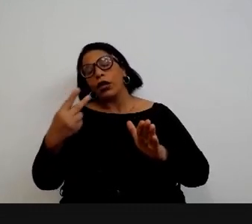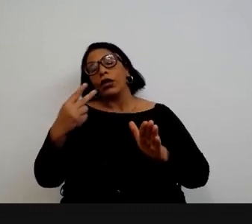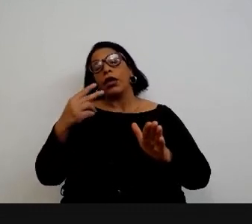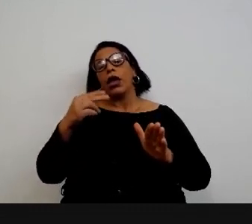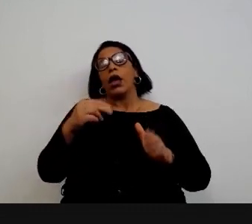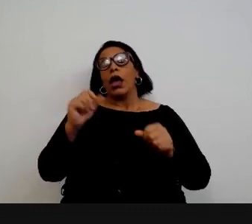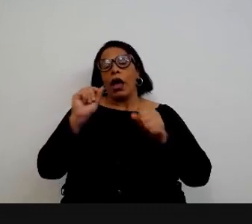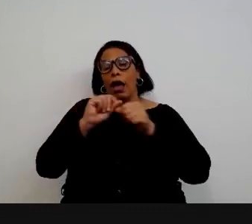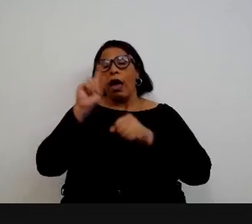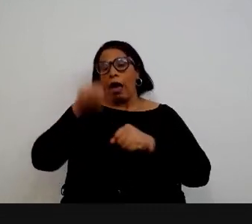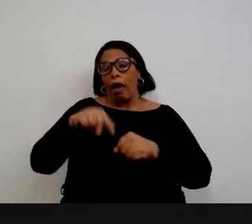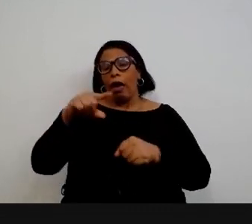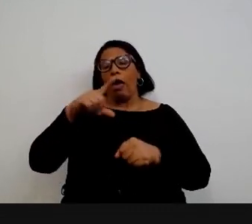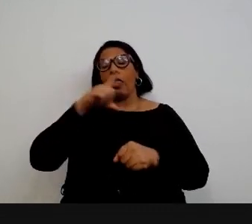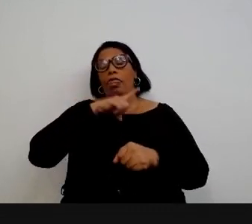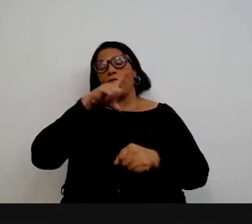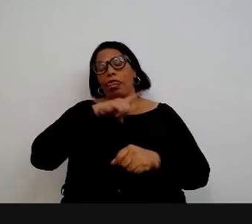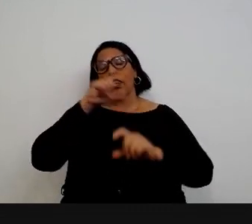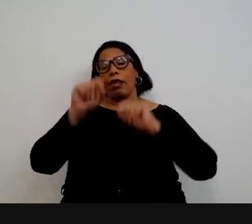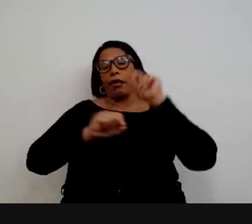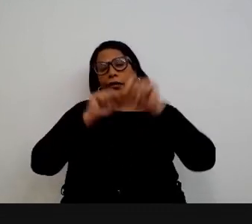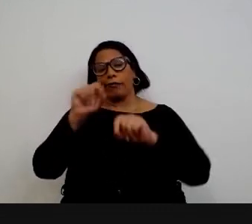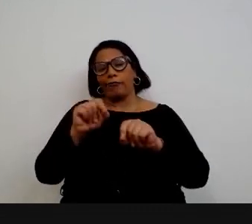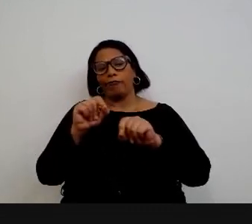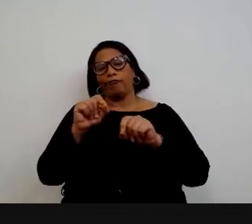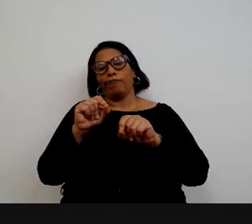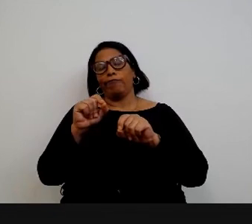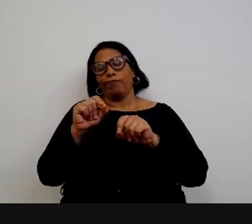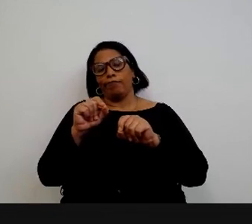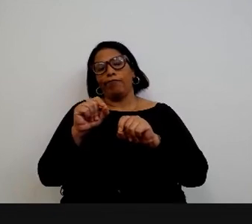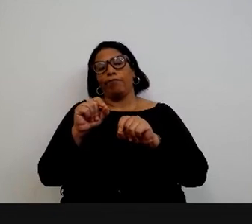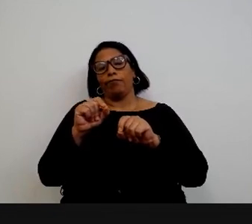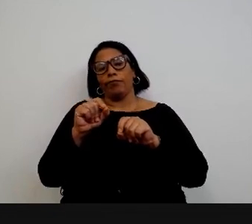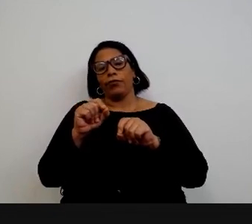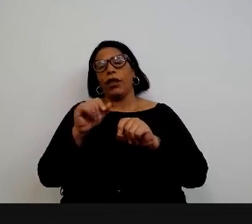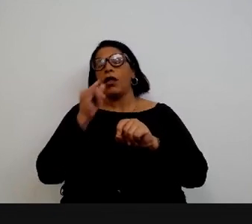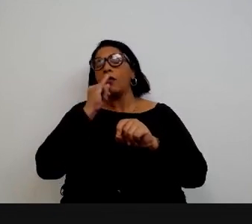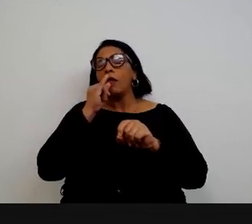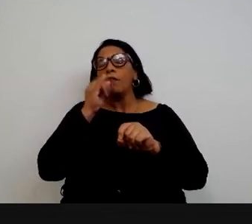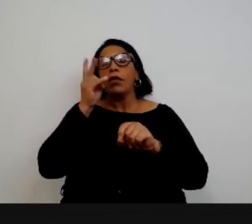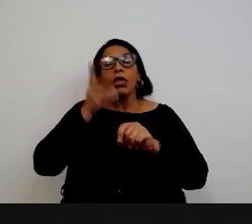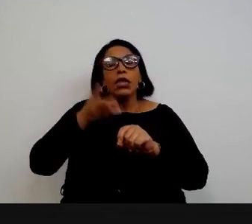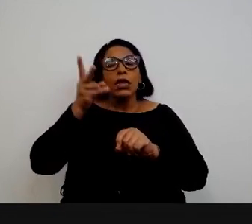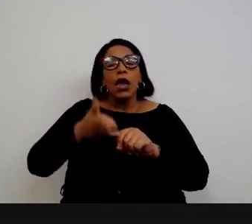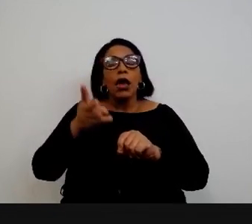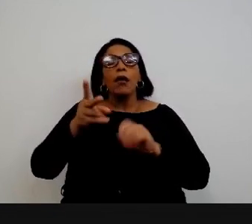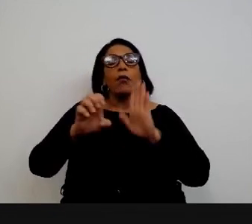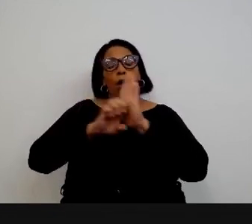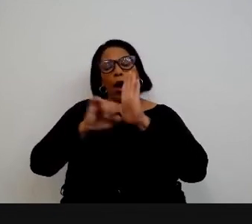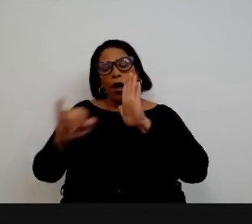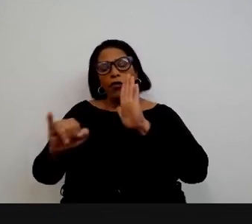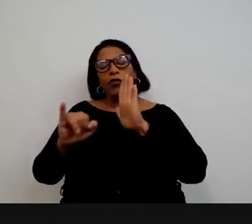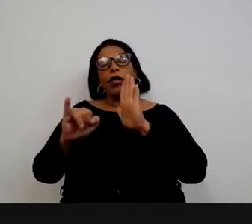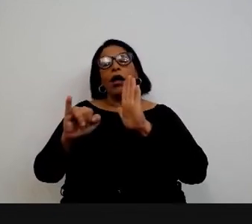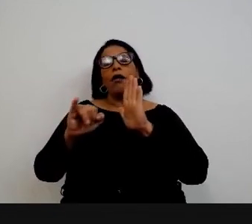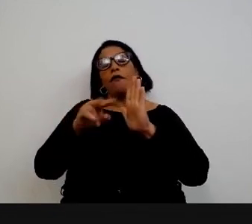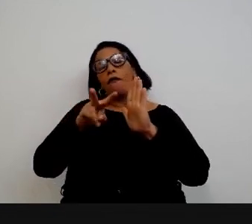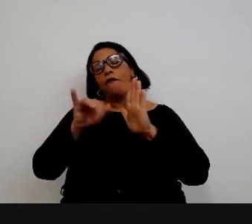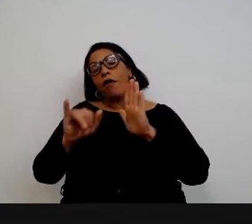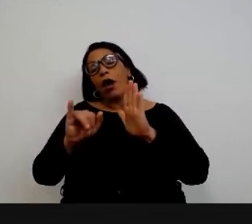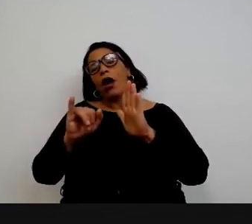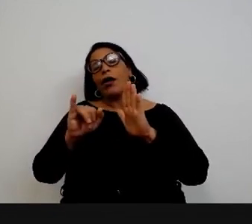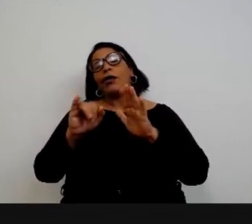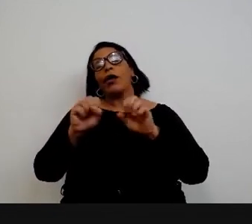conseguiria dizer melhor mas existe esse tipo de regularidade que a gente quer dar para as chamadas que eu acho que a forma mais